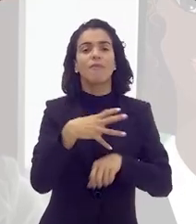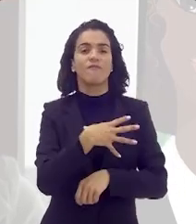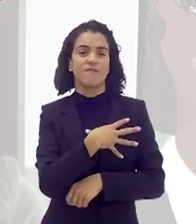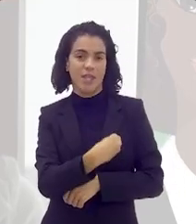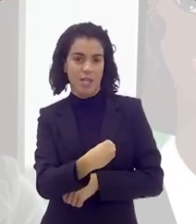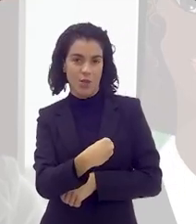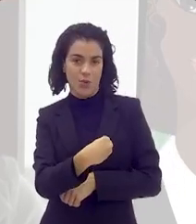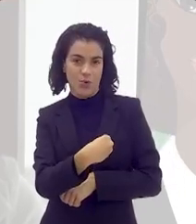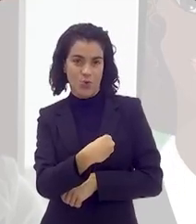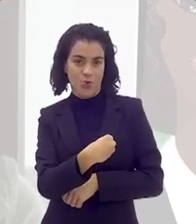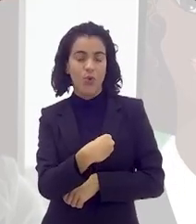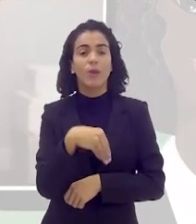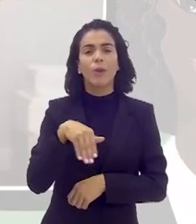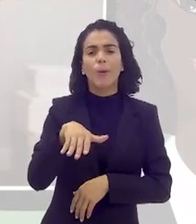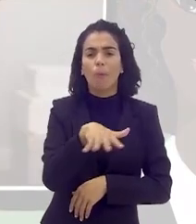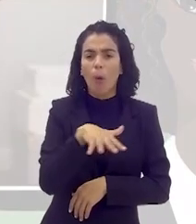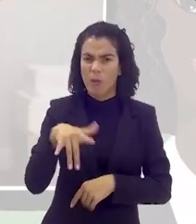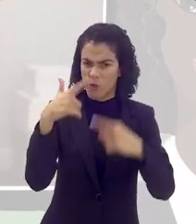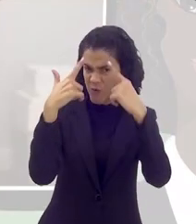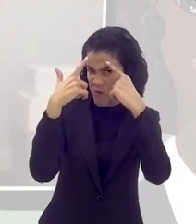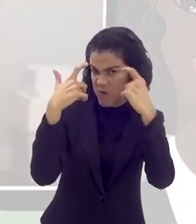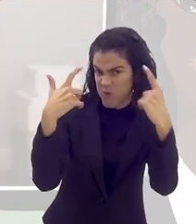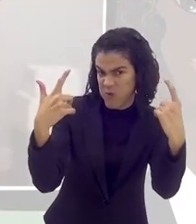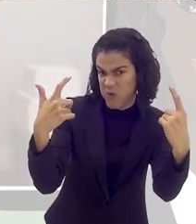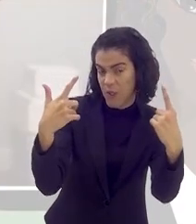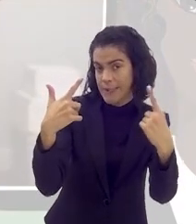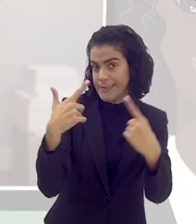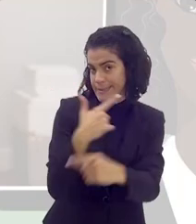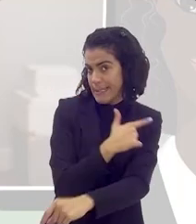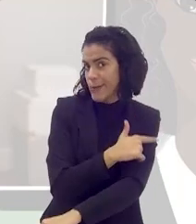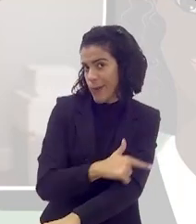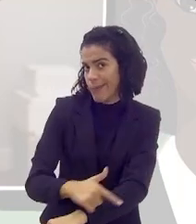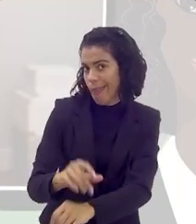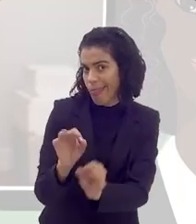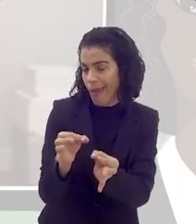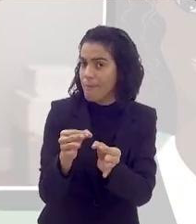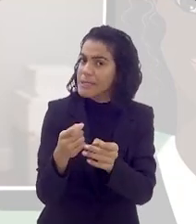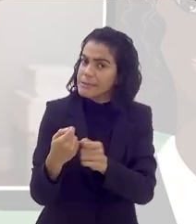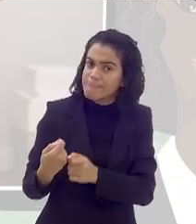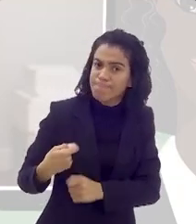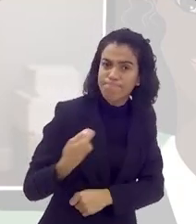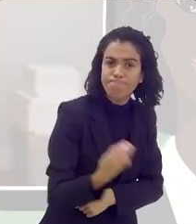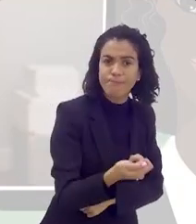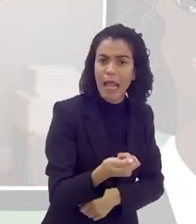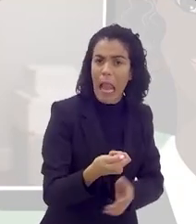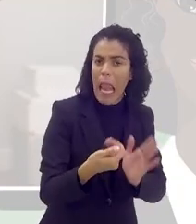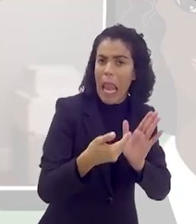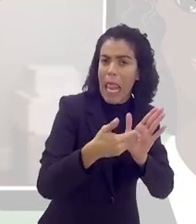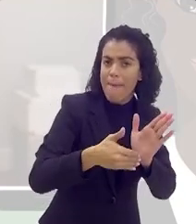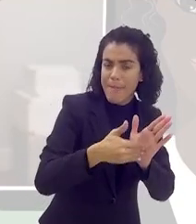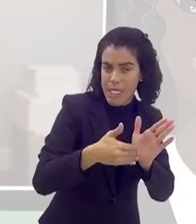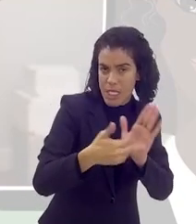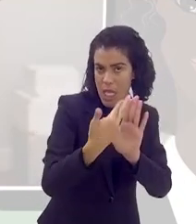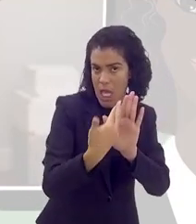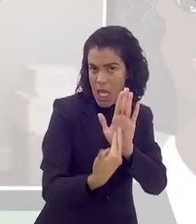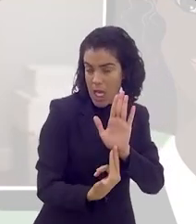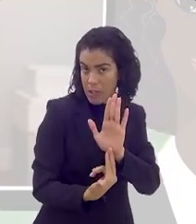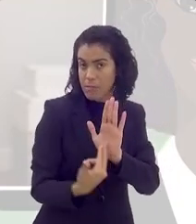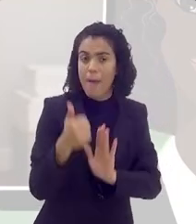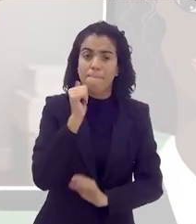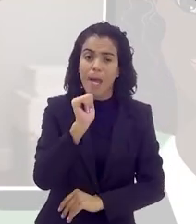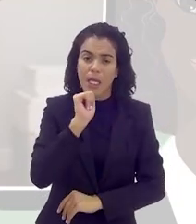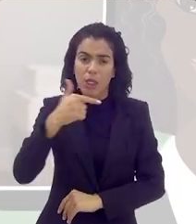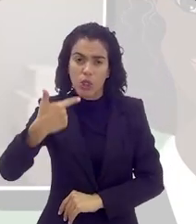dos filhos quando eles estão em momentos de agressividade, de educação, que você tem que dar limites, porque os pais, seja